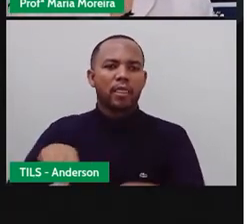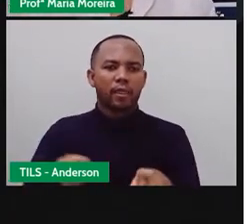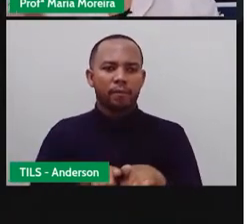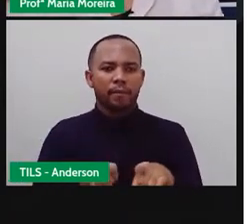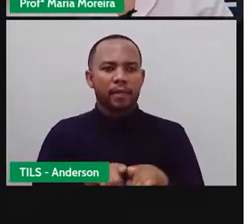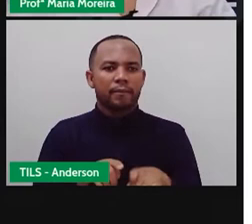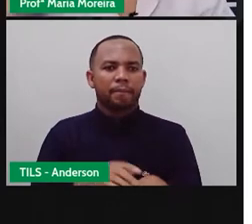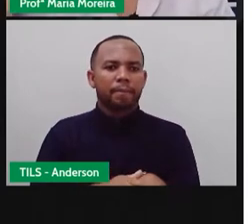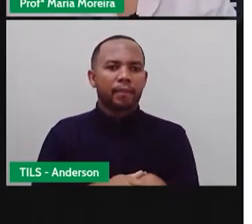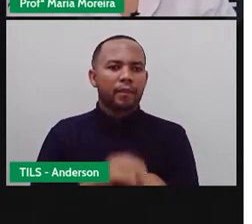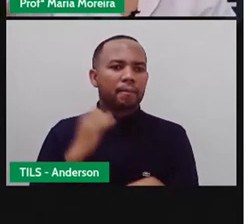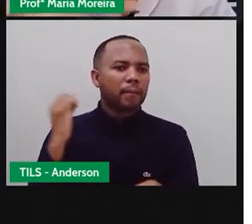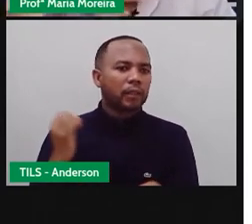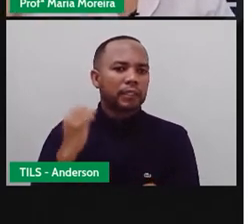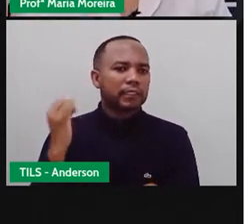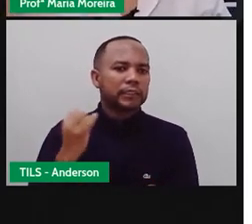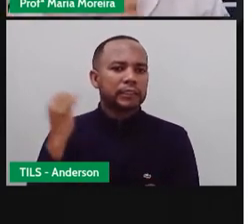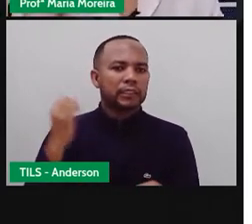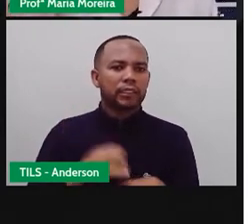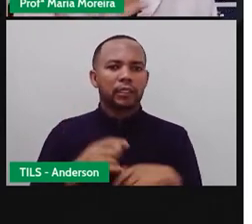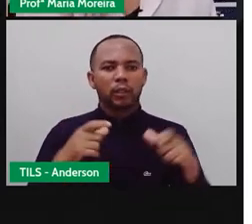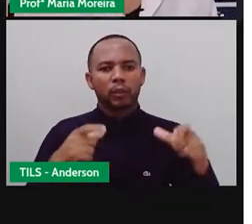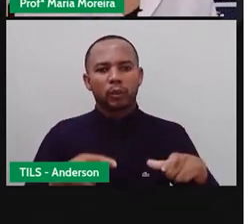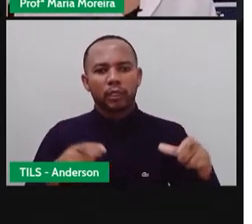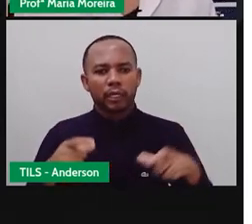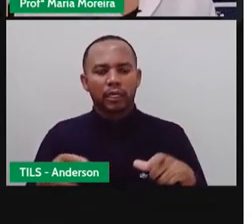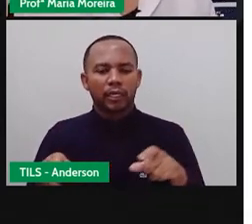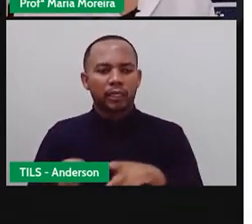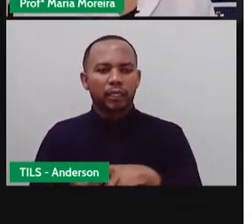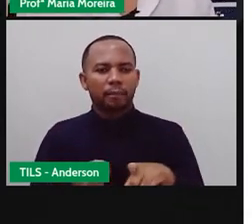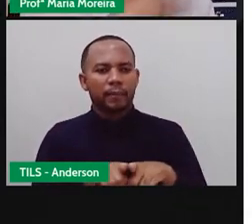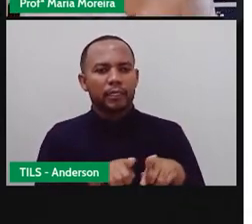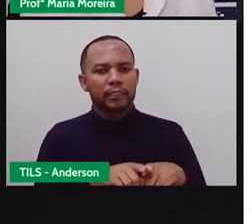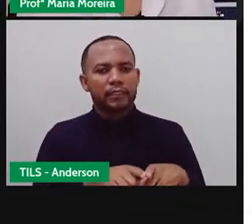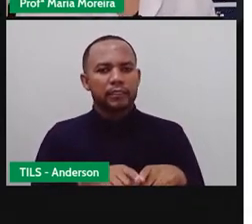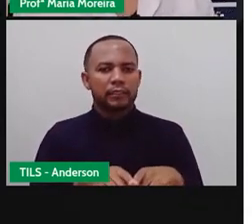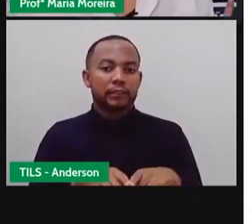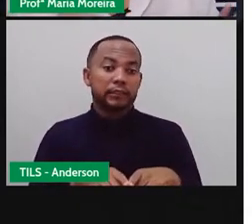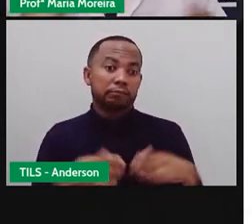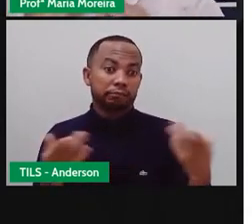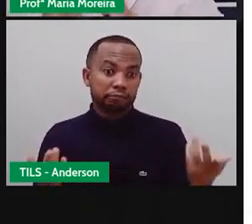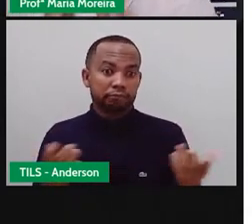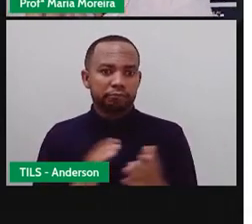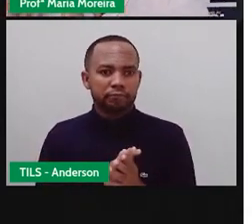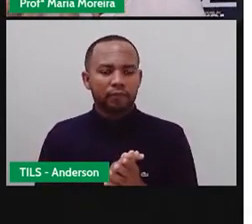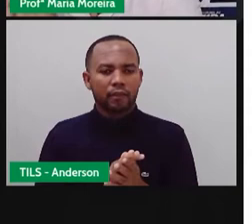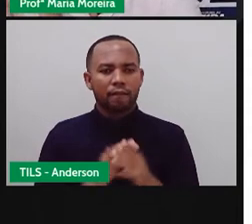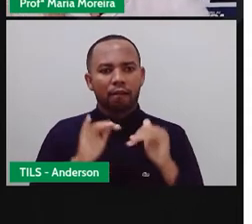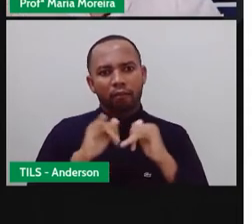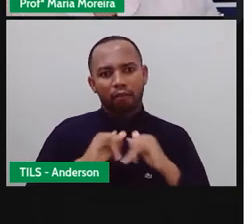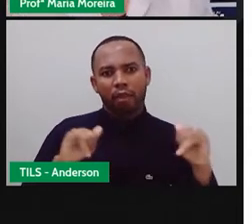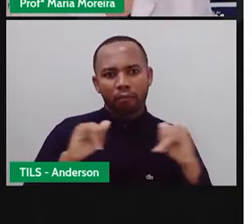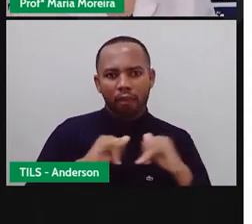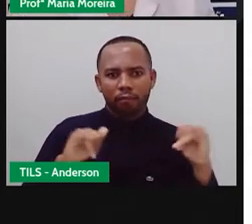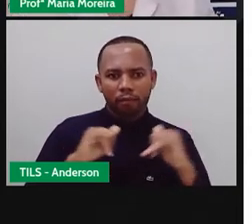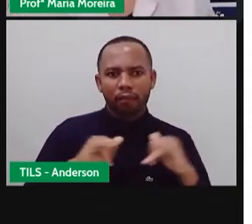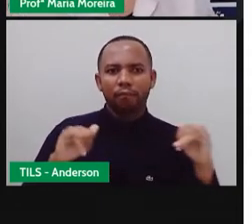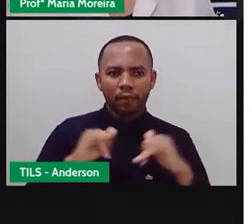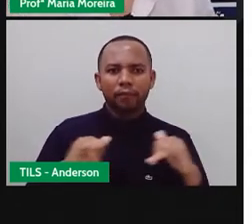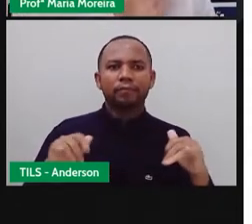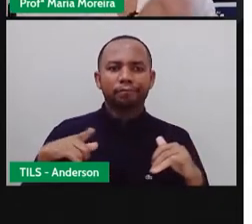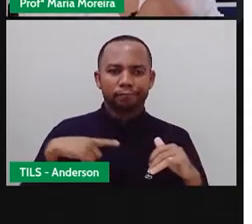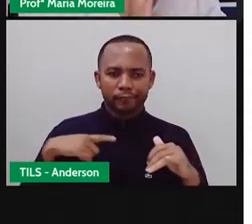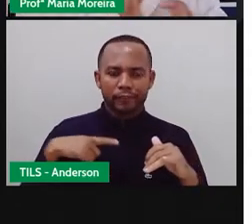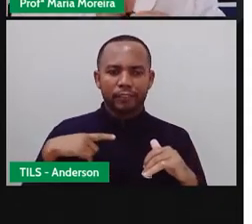importância, porque ele passa pelos bairros, pelas partes da cidade, pelo centro, e ele vai dando um aviso.